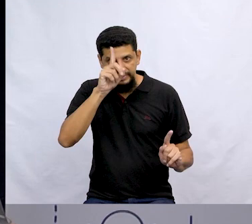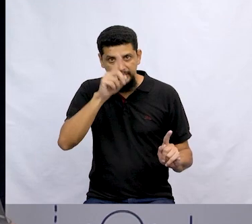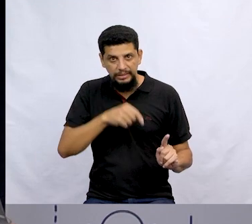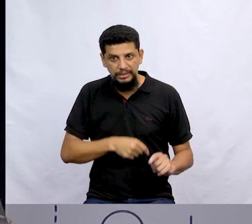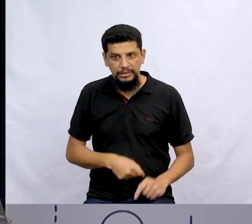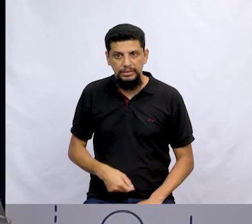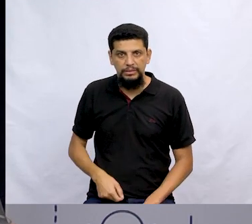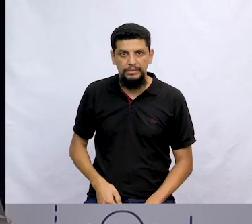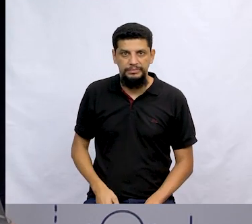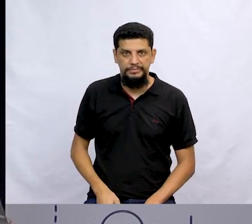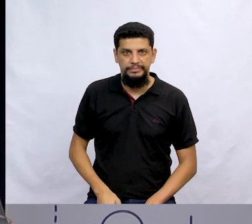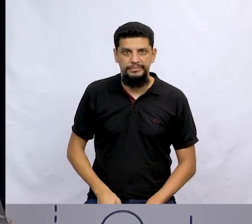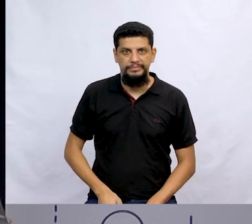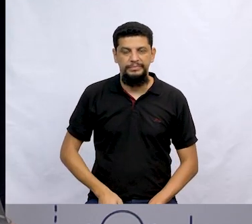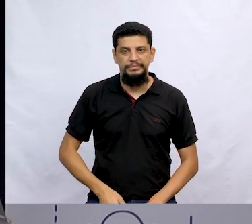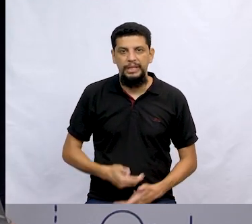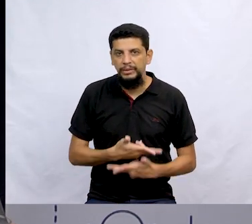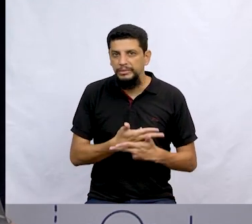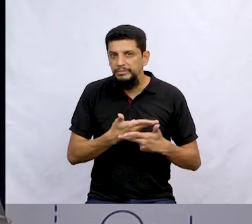desinvenção.